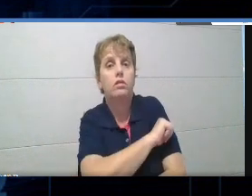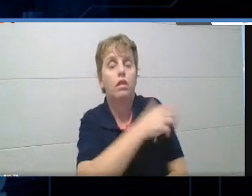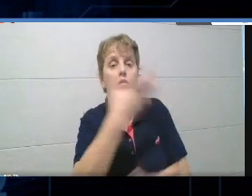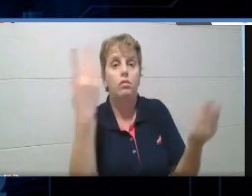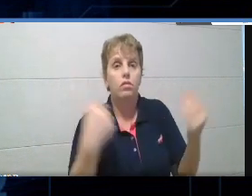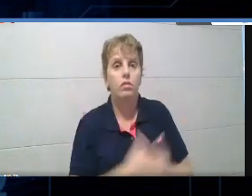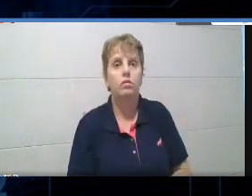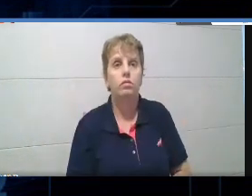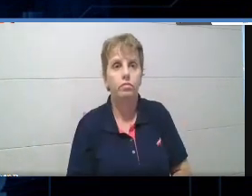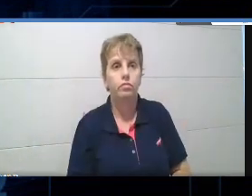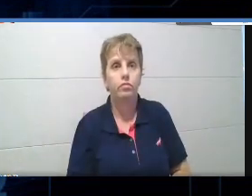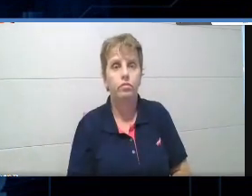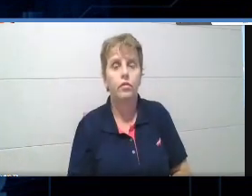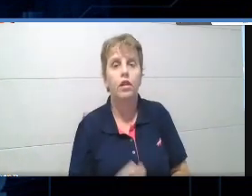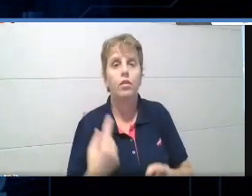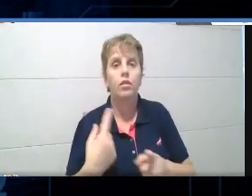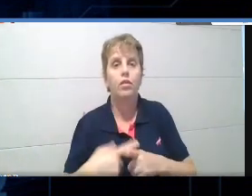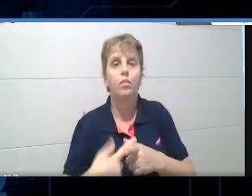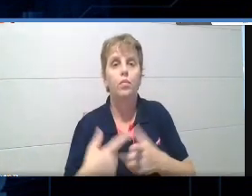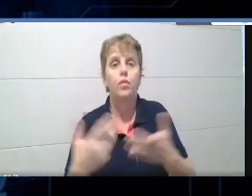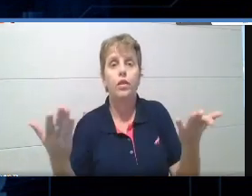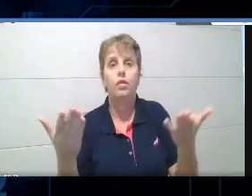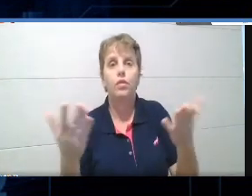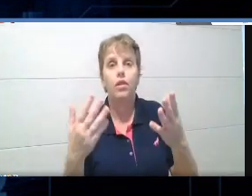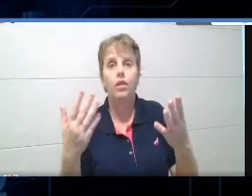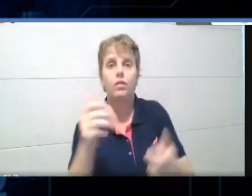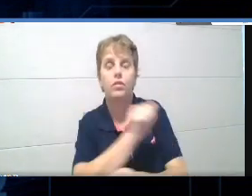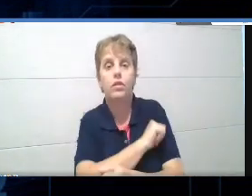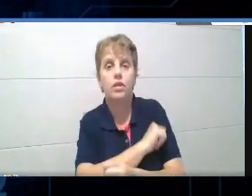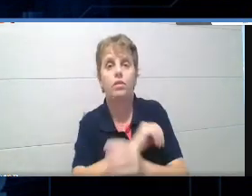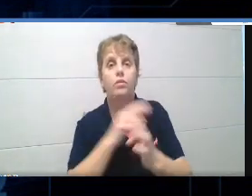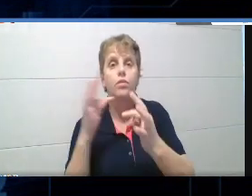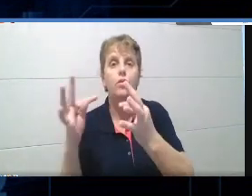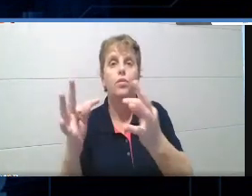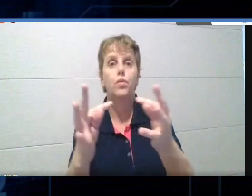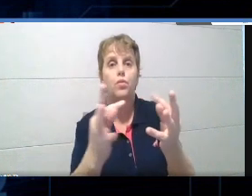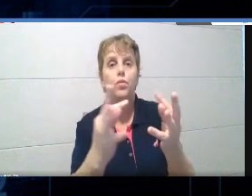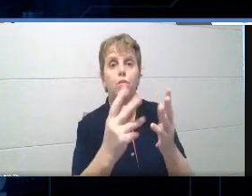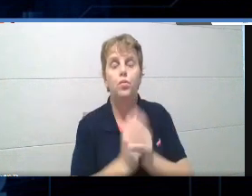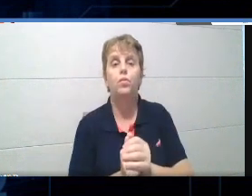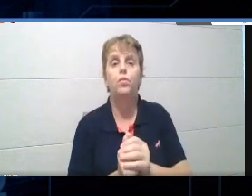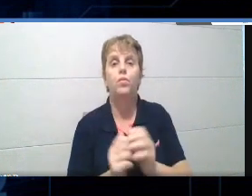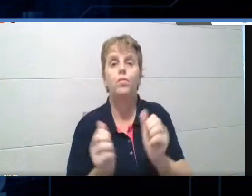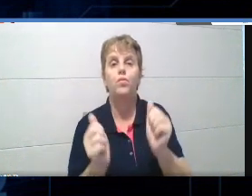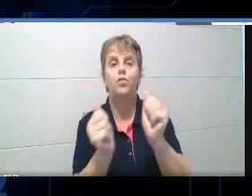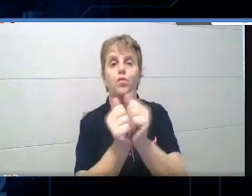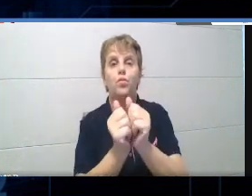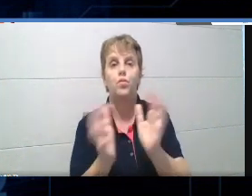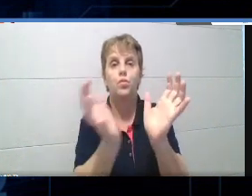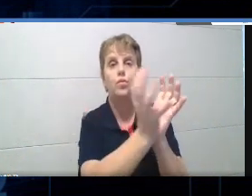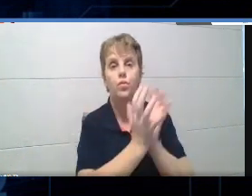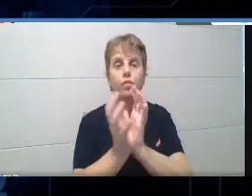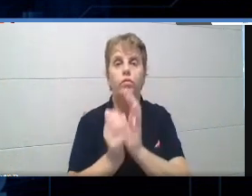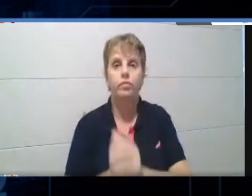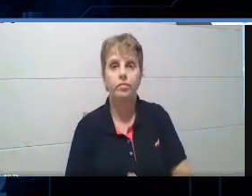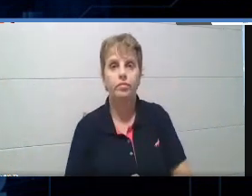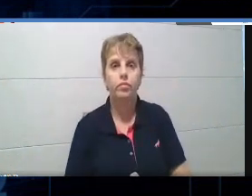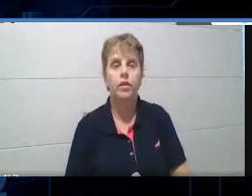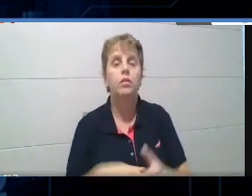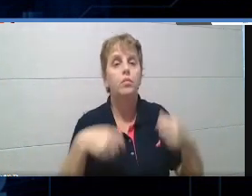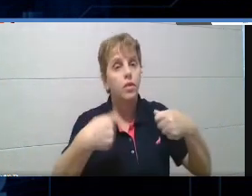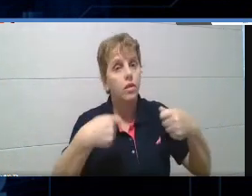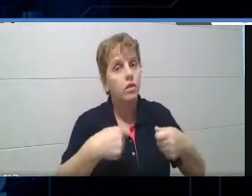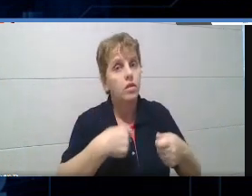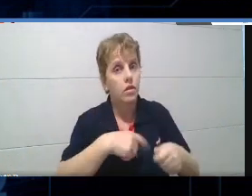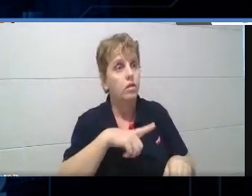Porque agora eles estão todos reunidos, né? Numa turma. Assim, a minha realidade também é essa, gente, né? Tudo uma turma só, a gente tem que ir